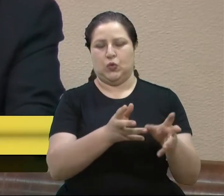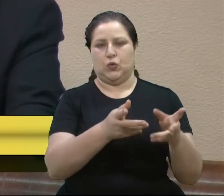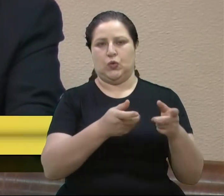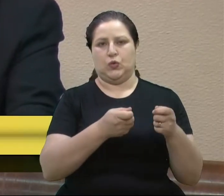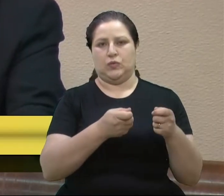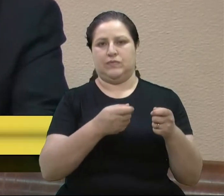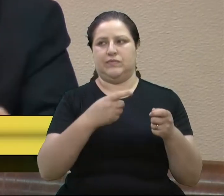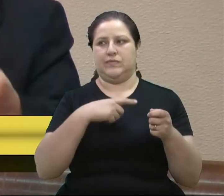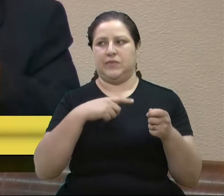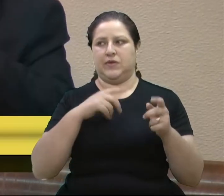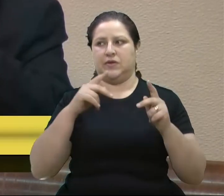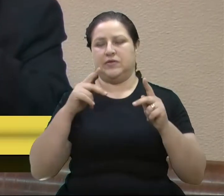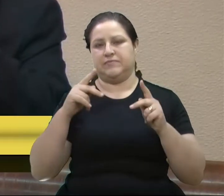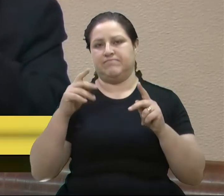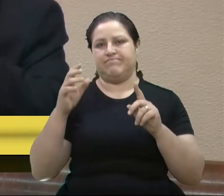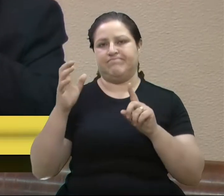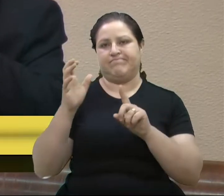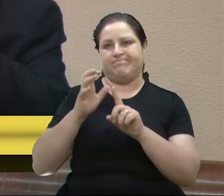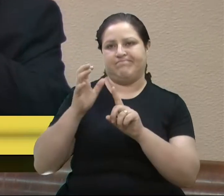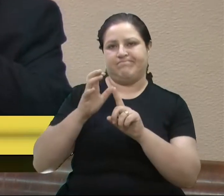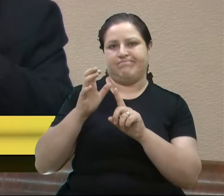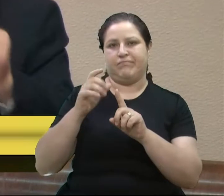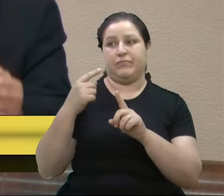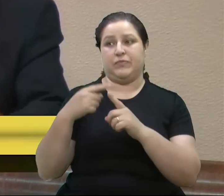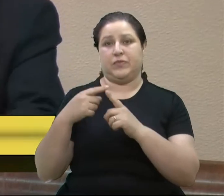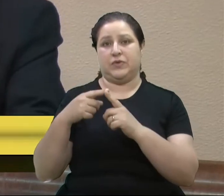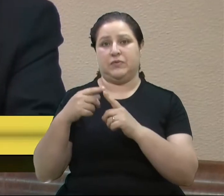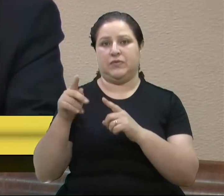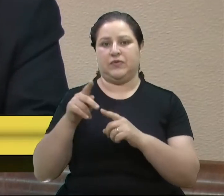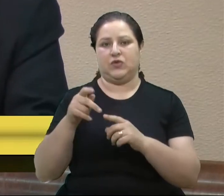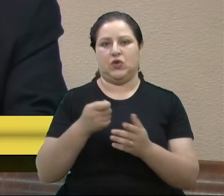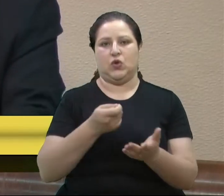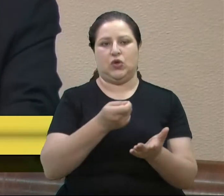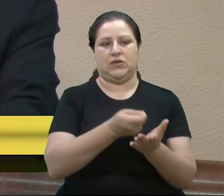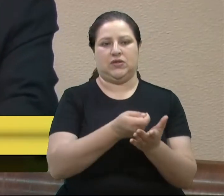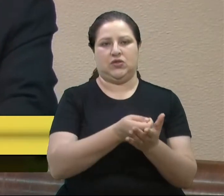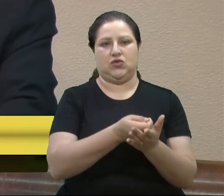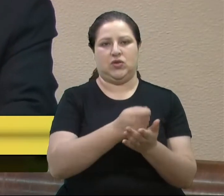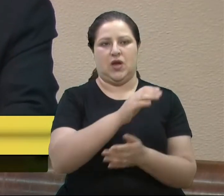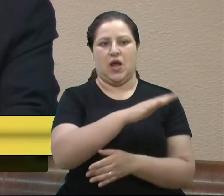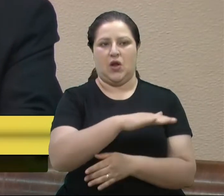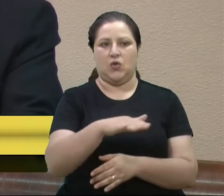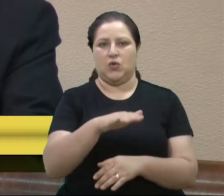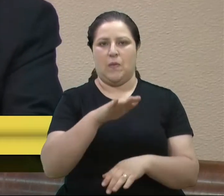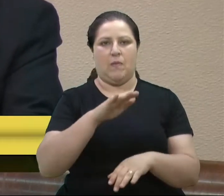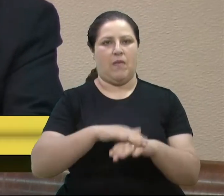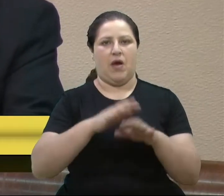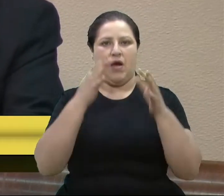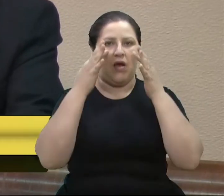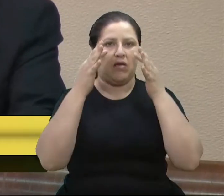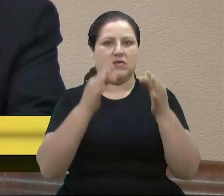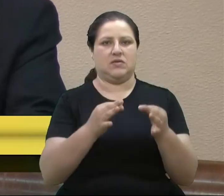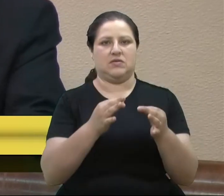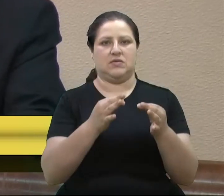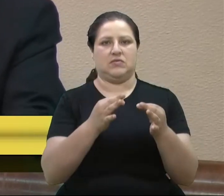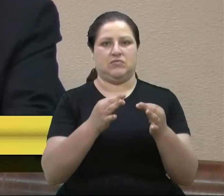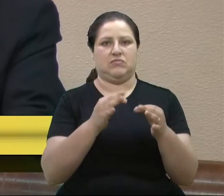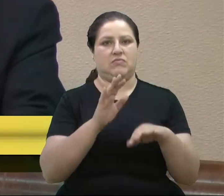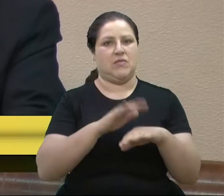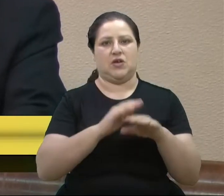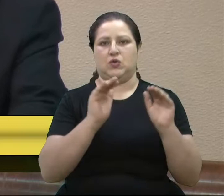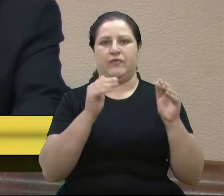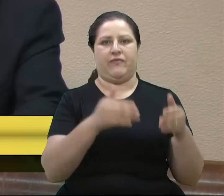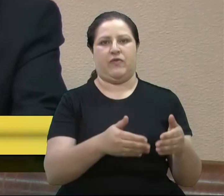cobrar do aluno, exigir do aluno maior aplicação e concentração dentro do estudo. Nos dias de hoje,